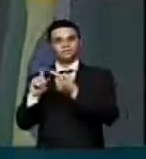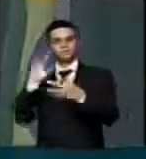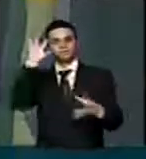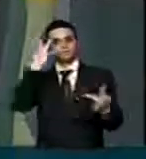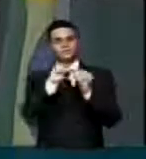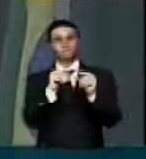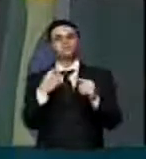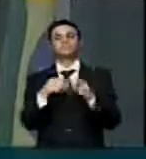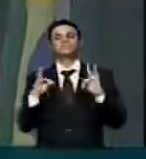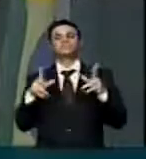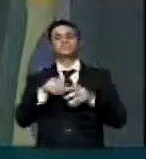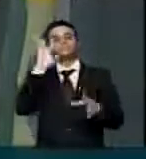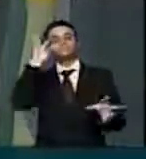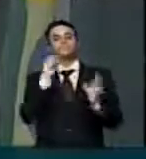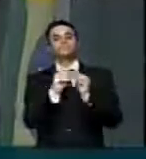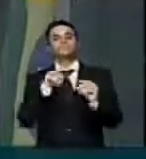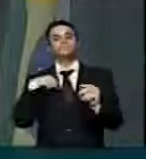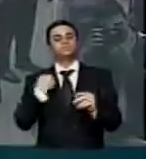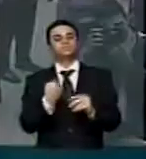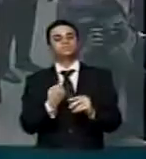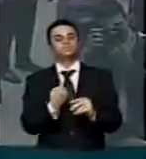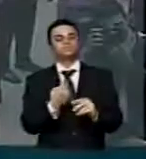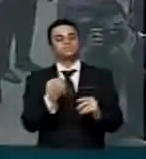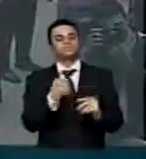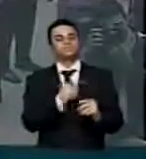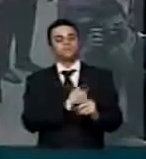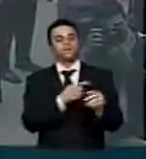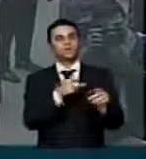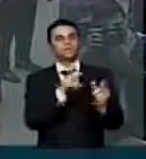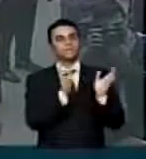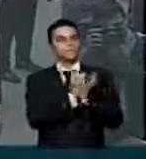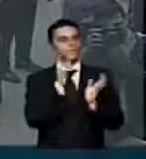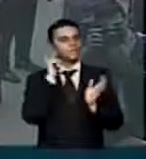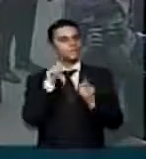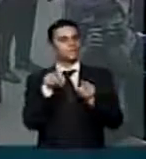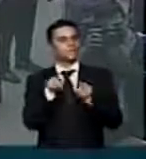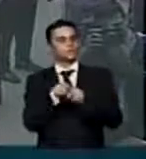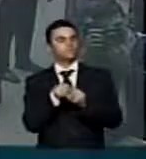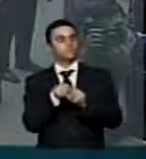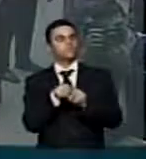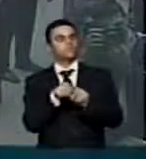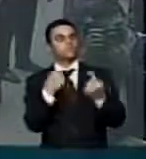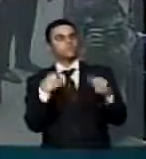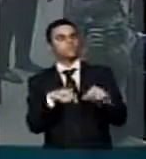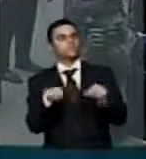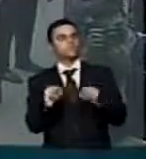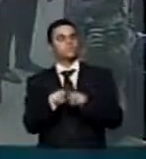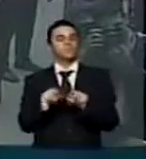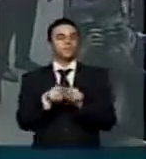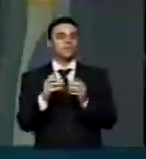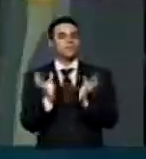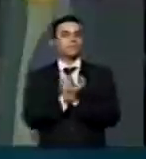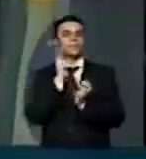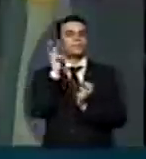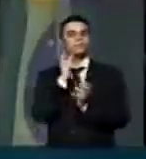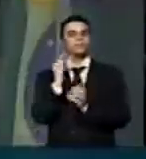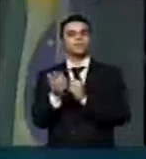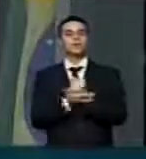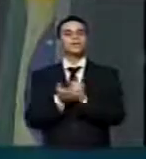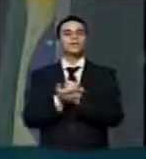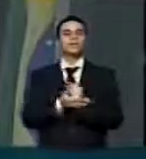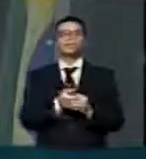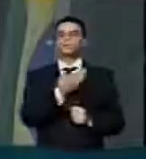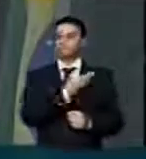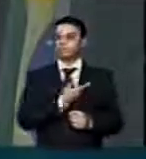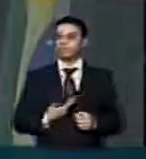aí foi um consenso que construímos, tanto com partidos da oposição como partidos da base. Quero aqui agora, senhor presidente, destacar outro aspecto que